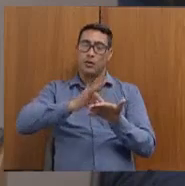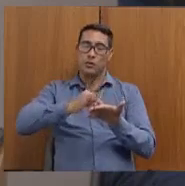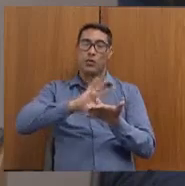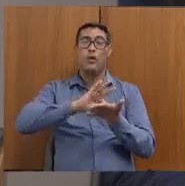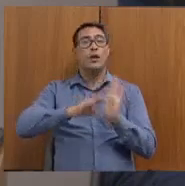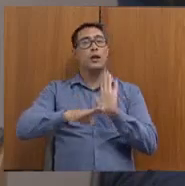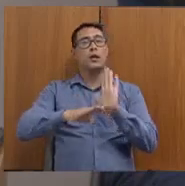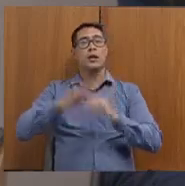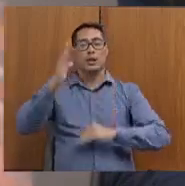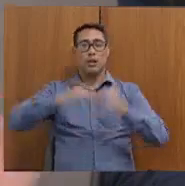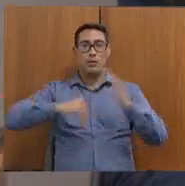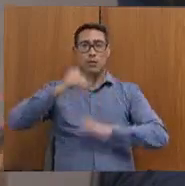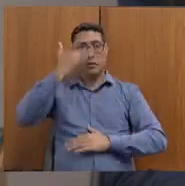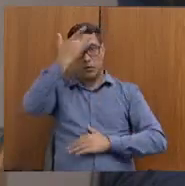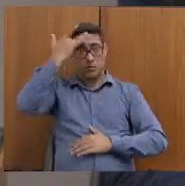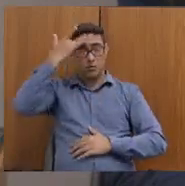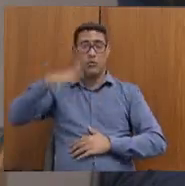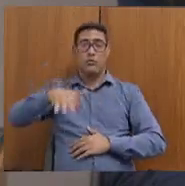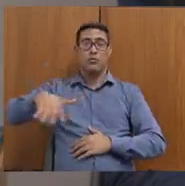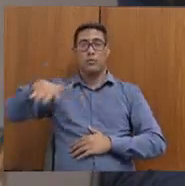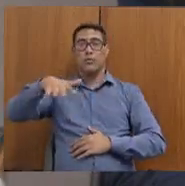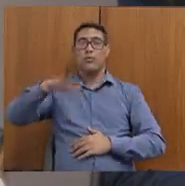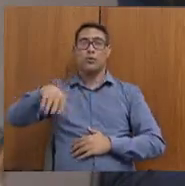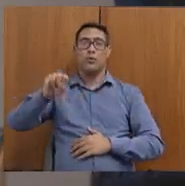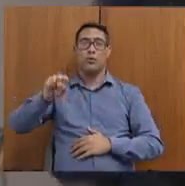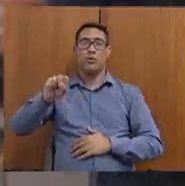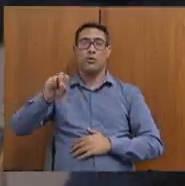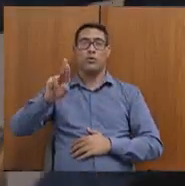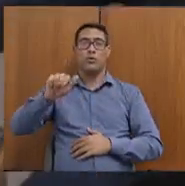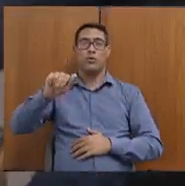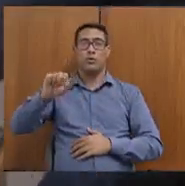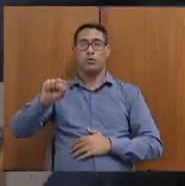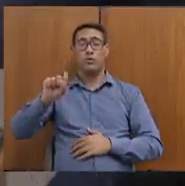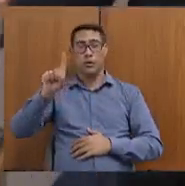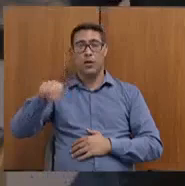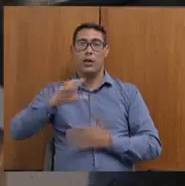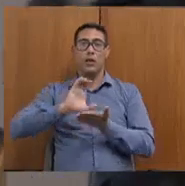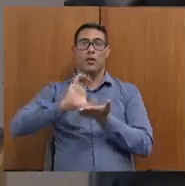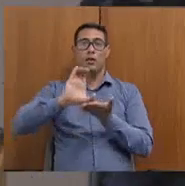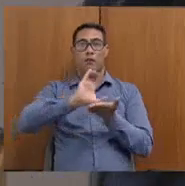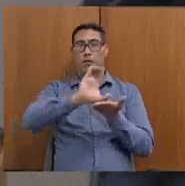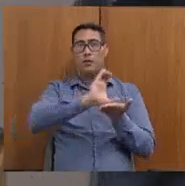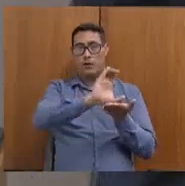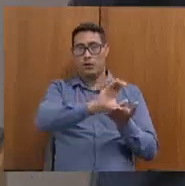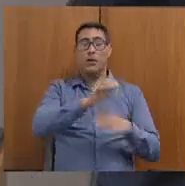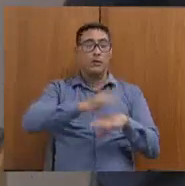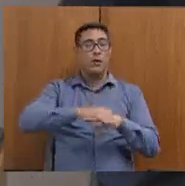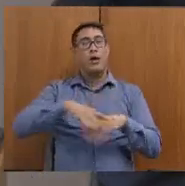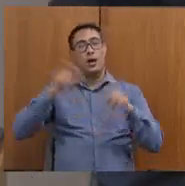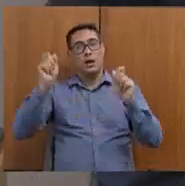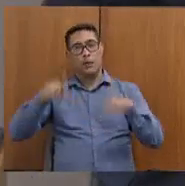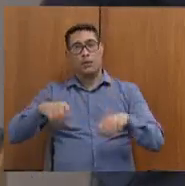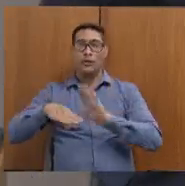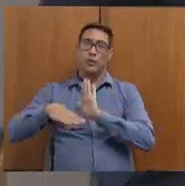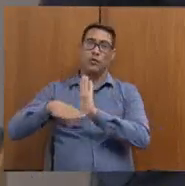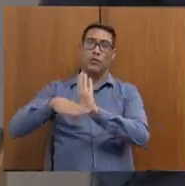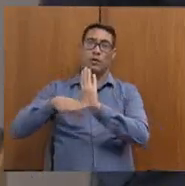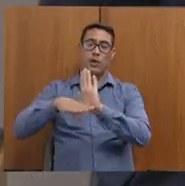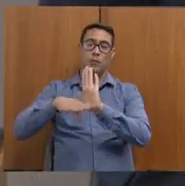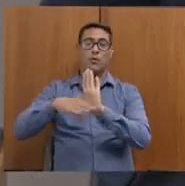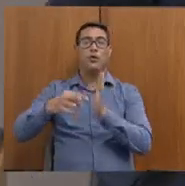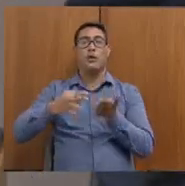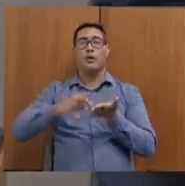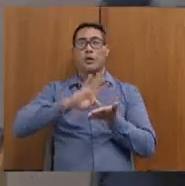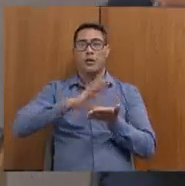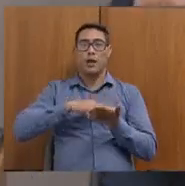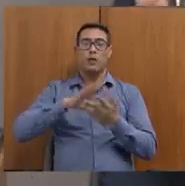das pessoas nos municípios no SUAS e financiamento. Então, quanto à capacitação e apoio técnico a municípios,